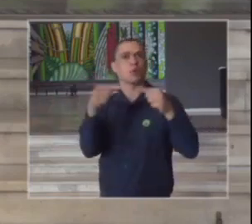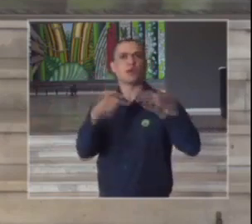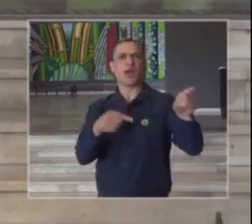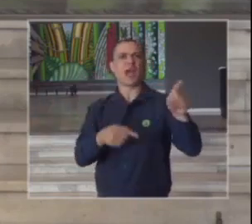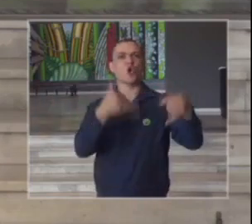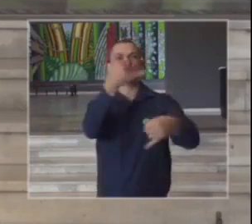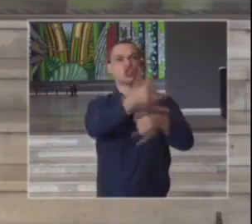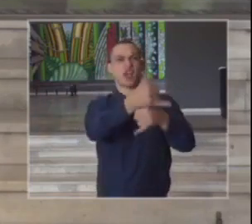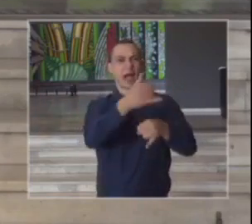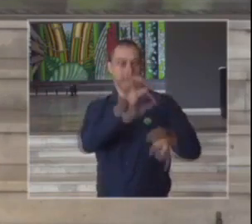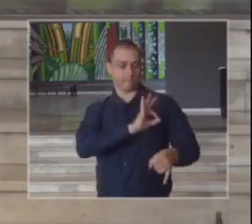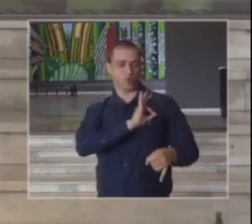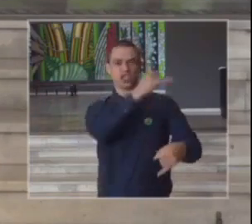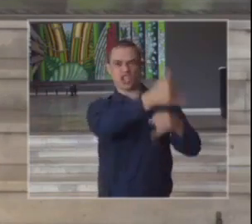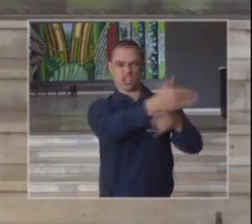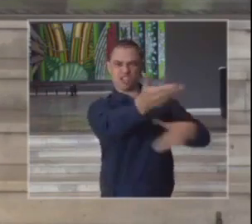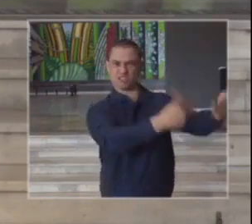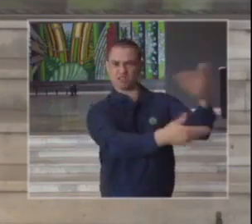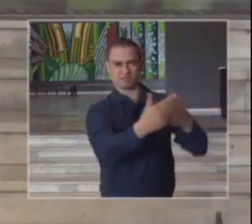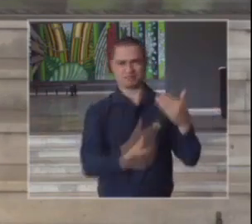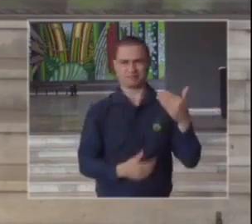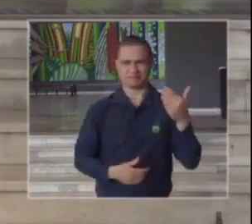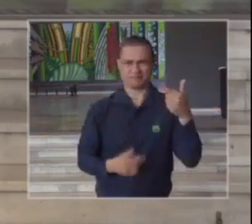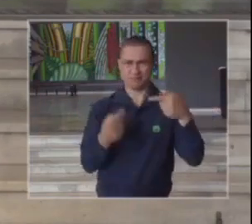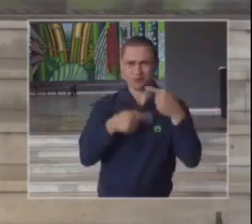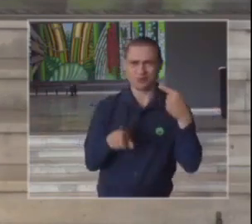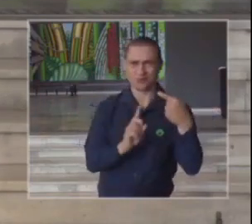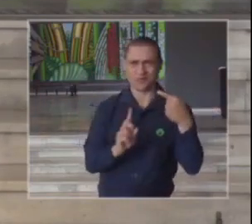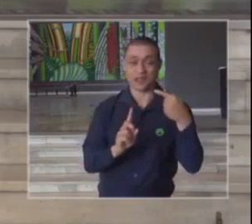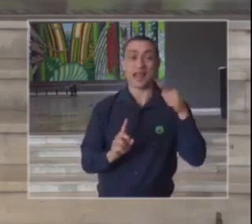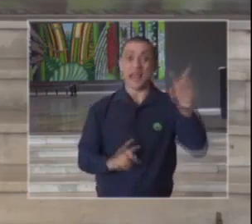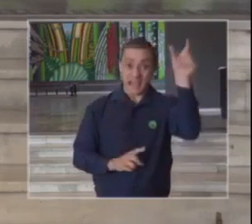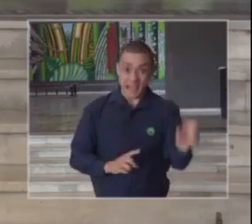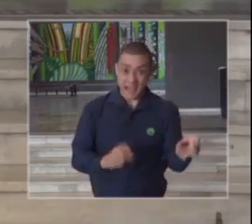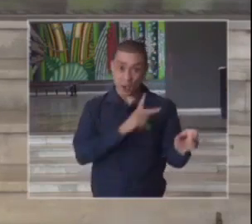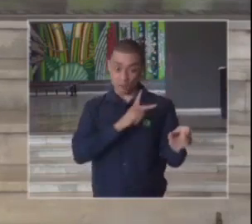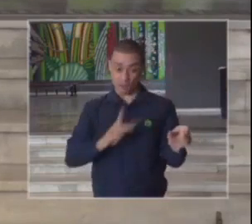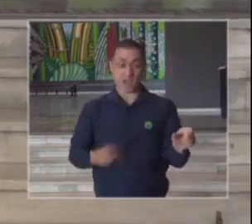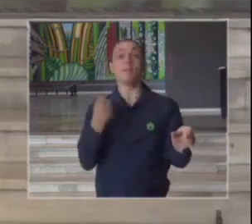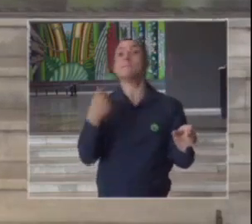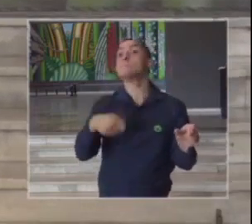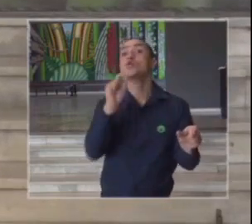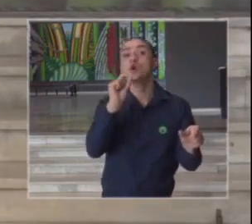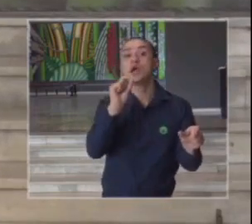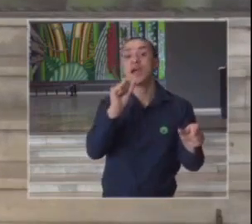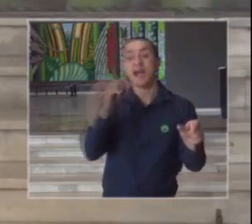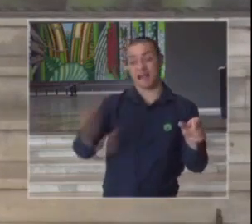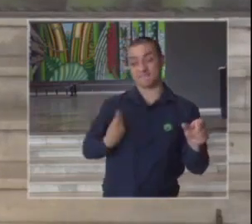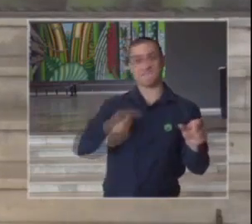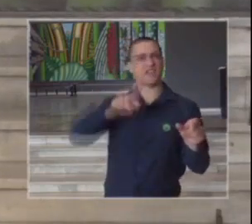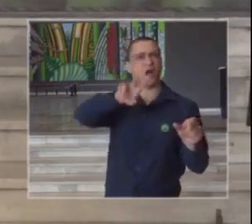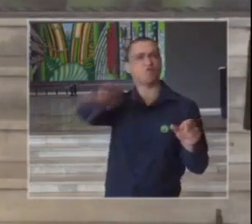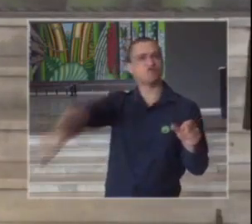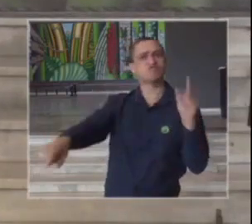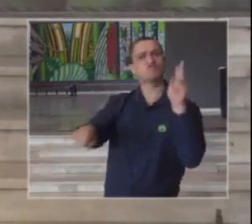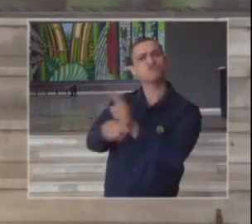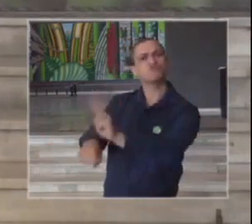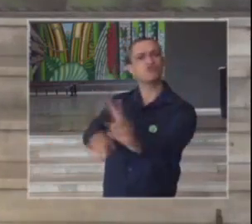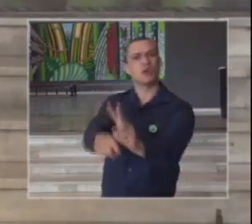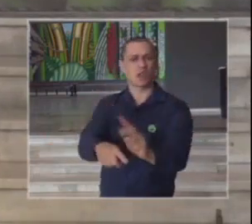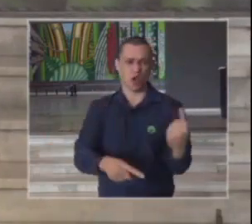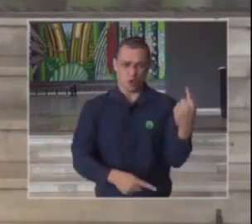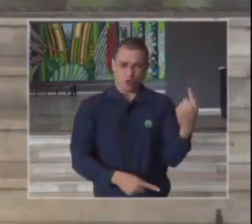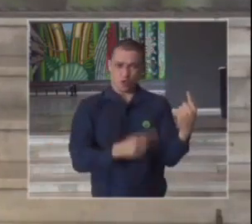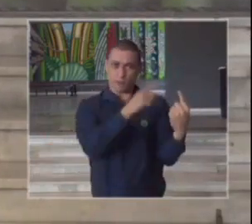polícia federal ele deve interagir com a proteção à vida de milhões de brasileiros e não com aquele que